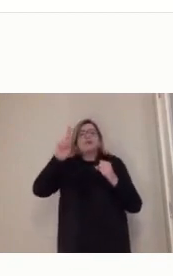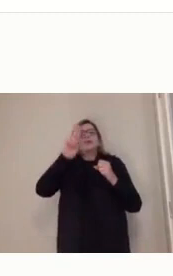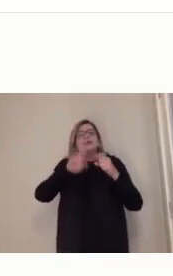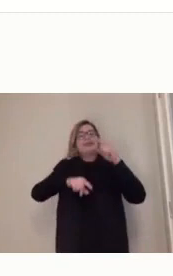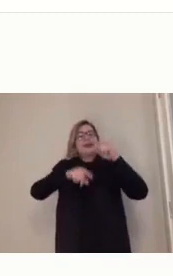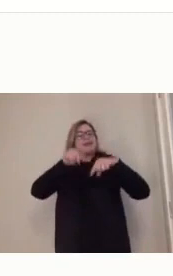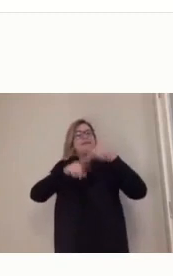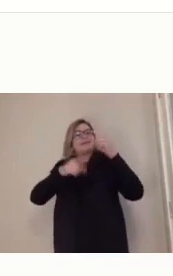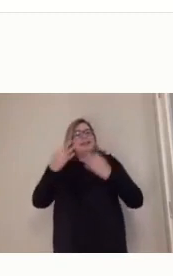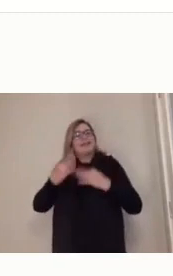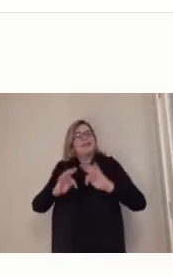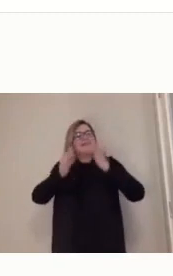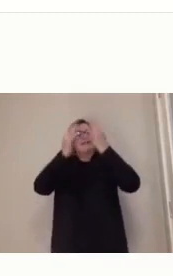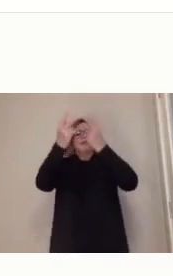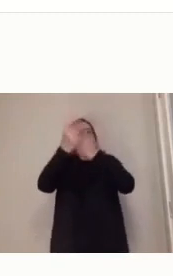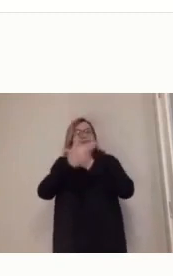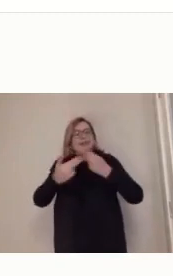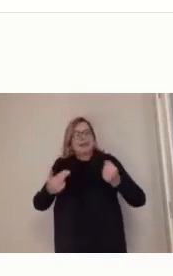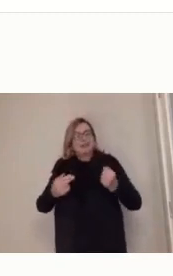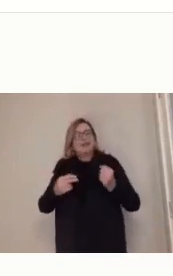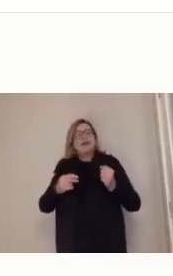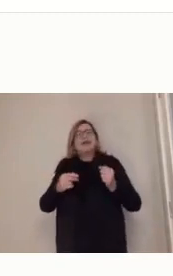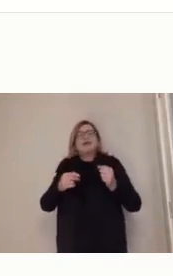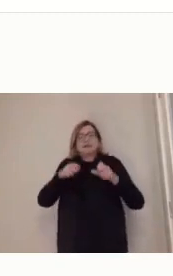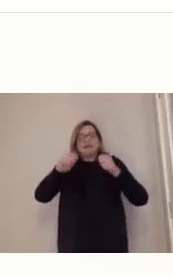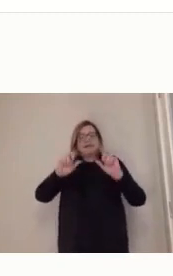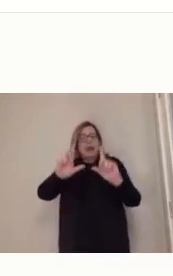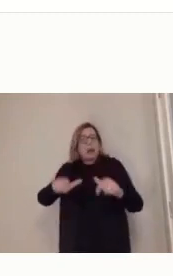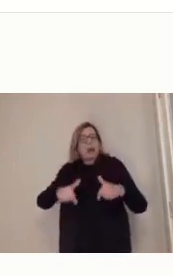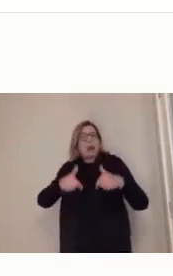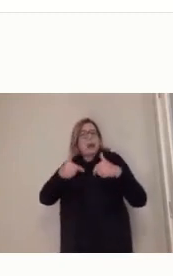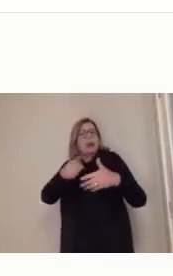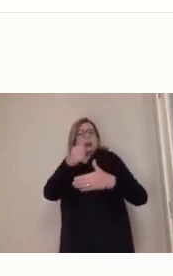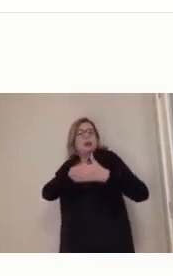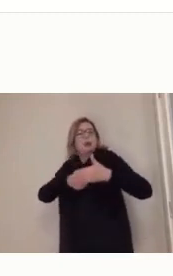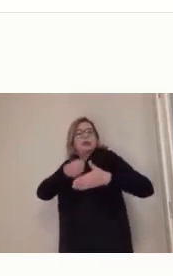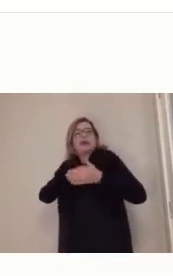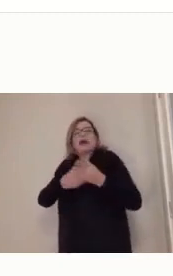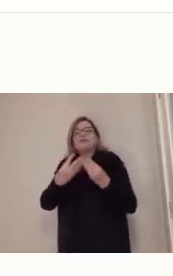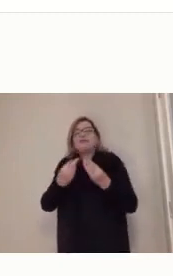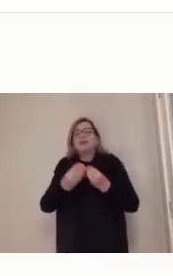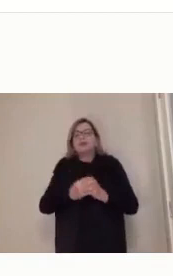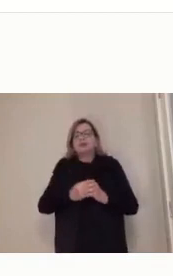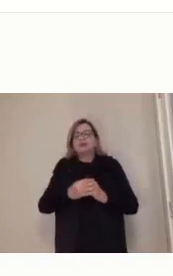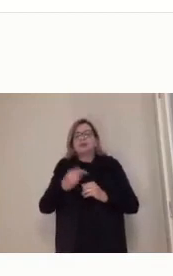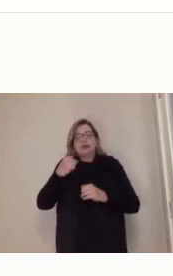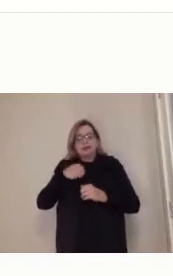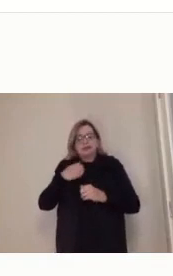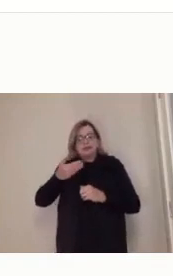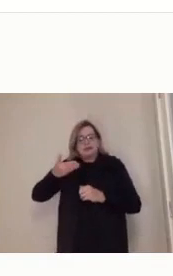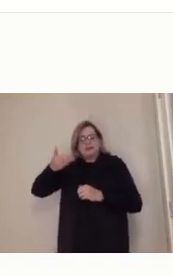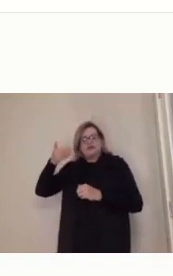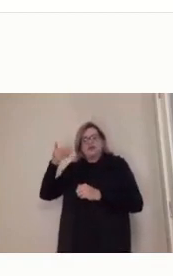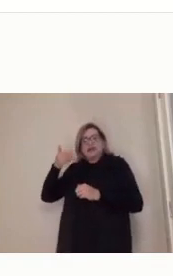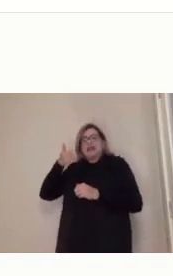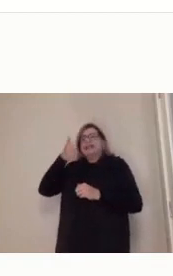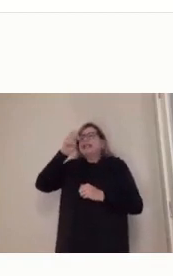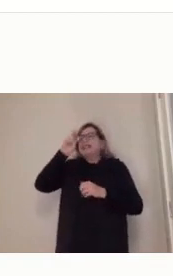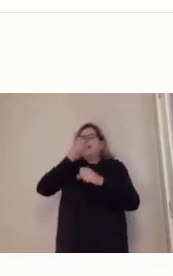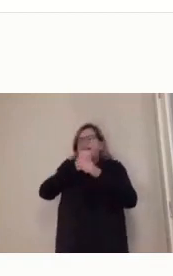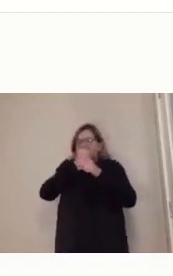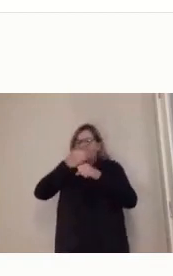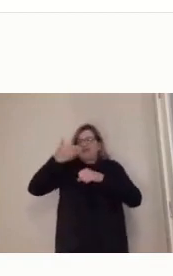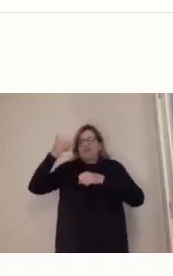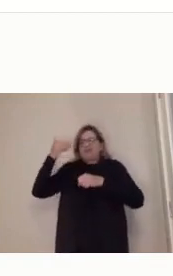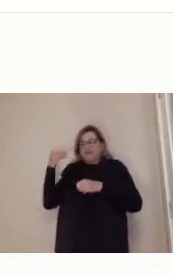isso. Quando a gente começou a trabalhar com a educação à distância, 15 anos atrás, o que a gente mais usava era o livro impresso. De